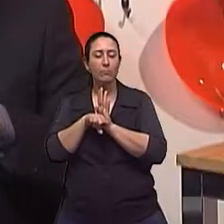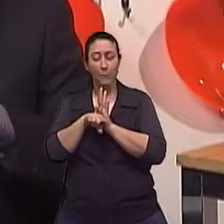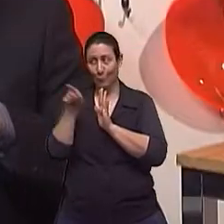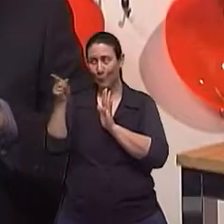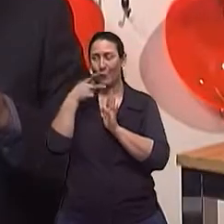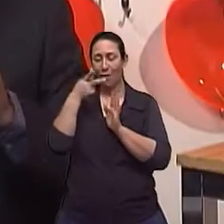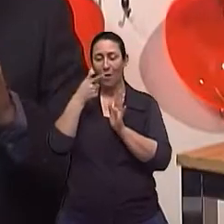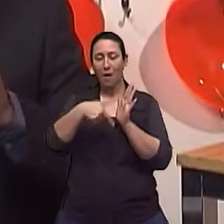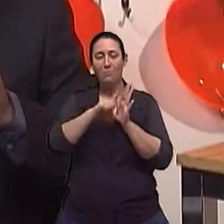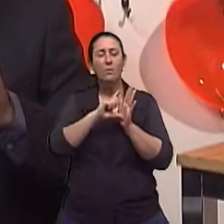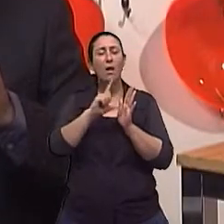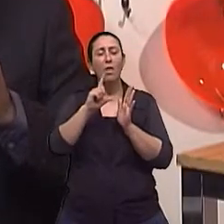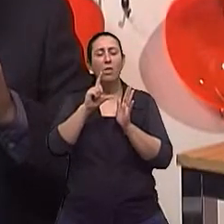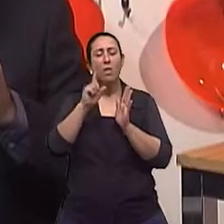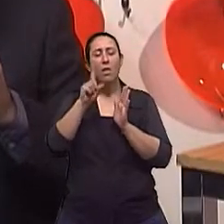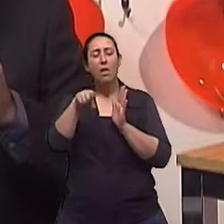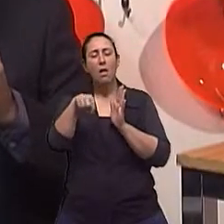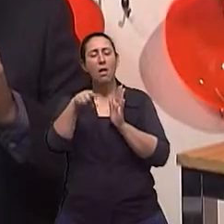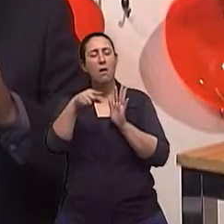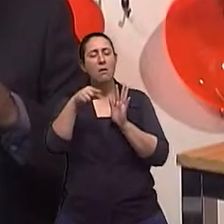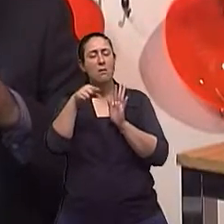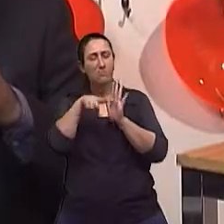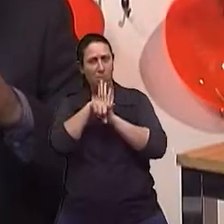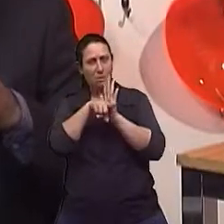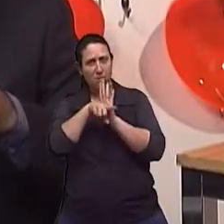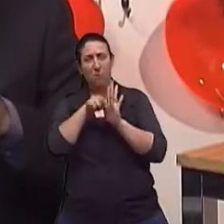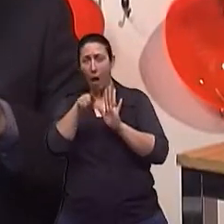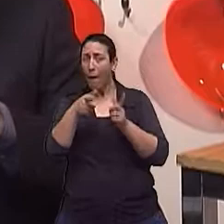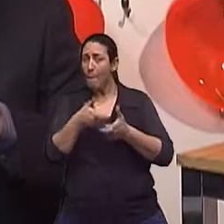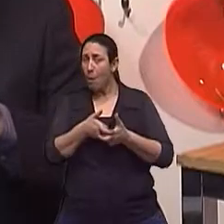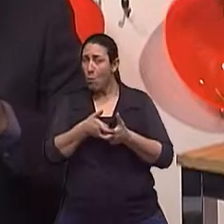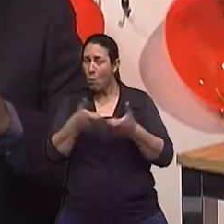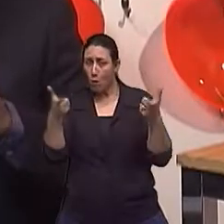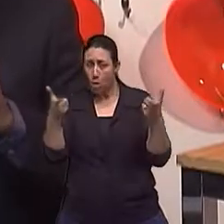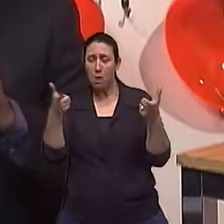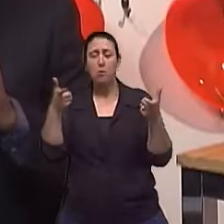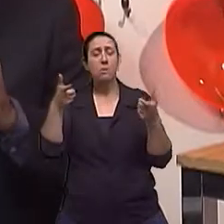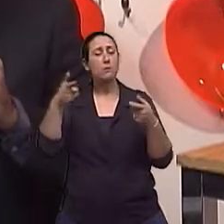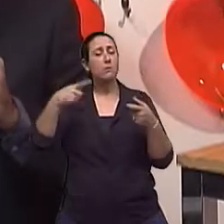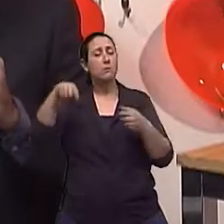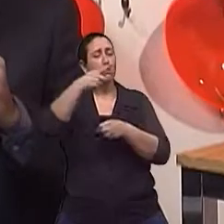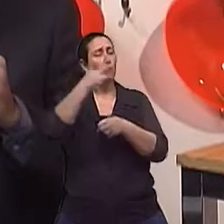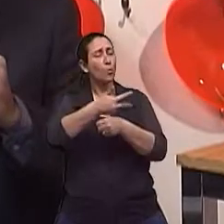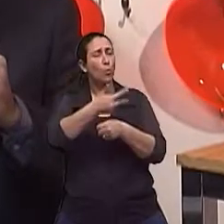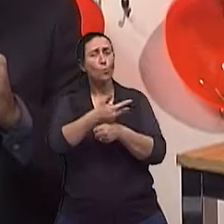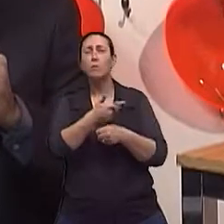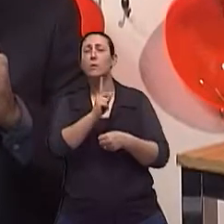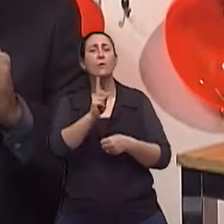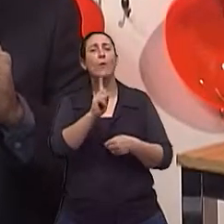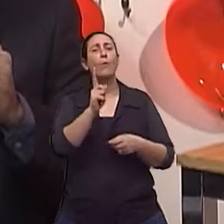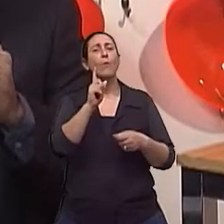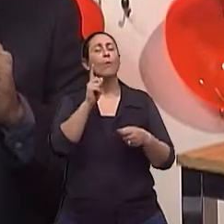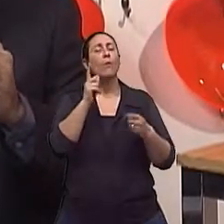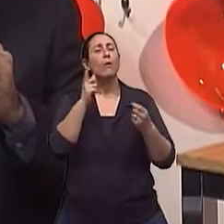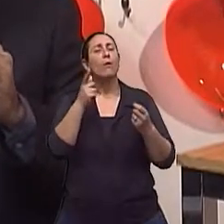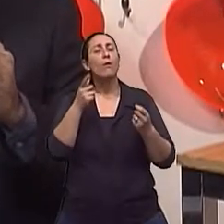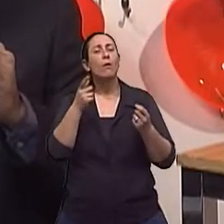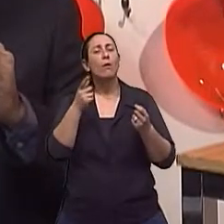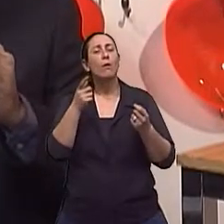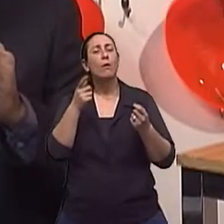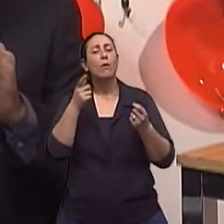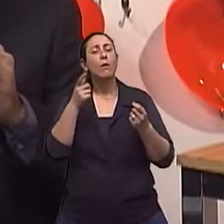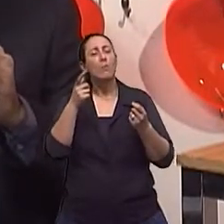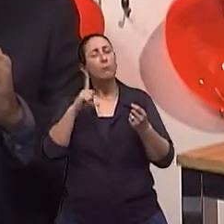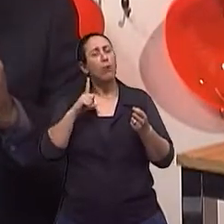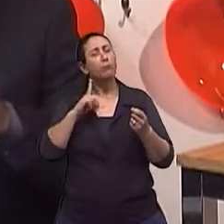citaste, demonstrou, que a maioria dos idosos não tem problema com risco de quedas. Mas, à medida que nós vamos nos aproximando dos 80 anos,